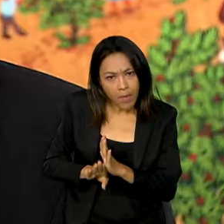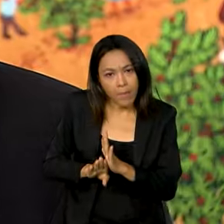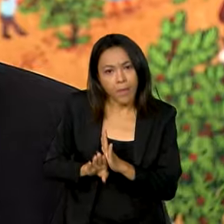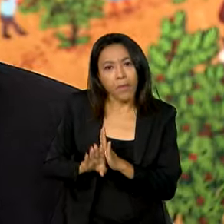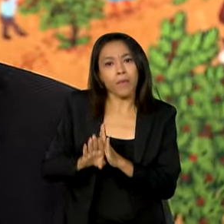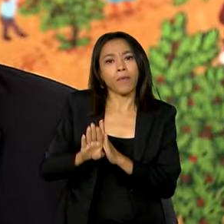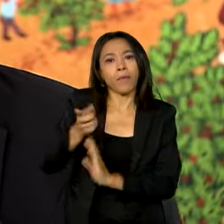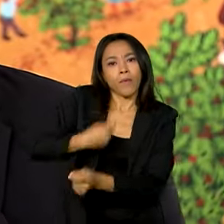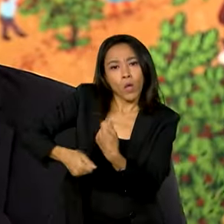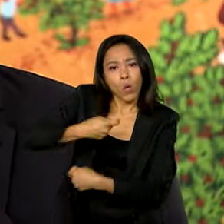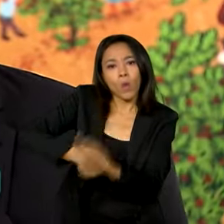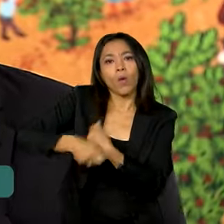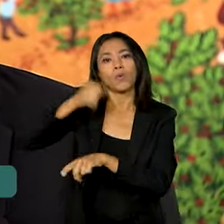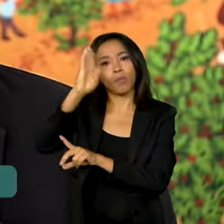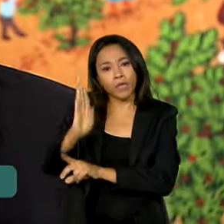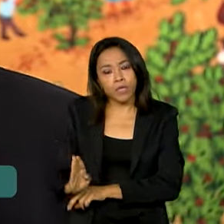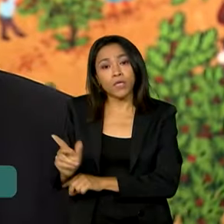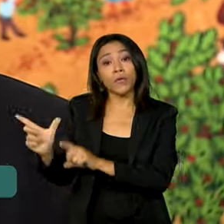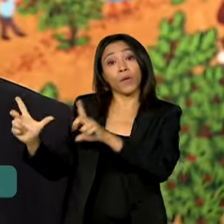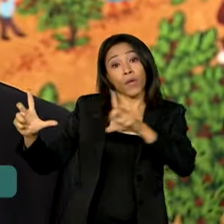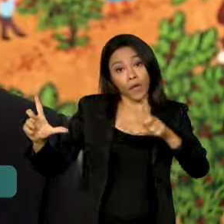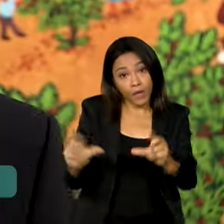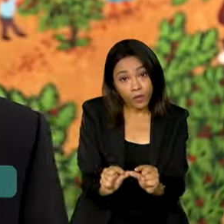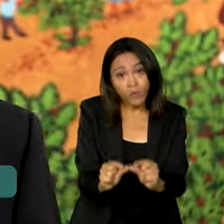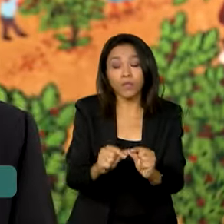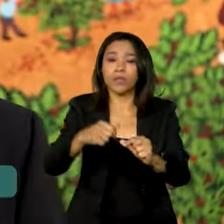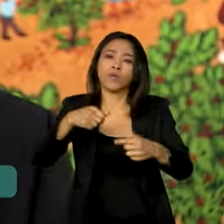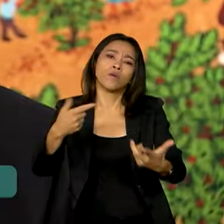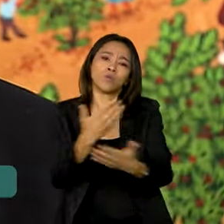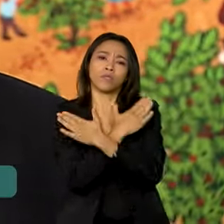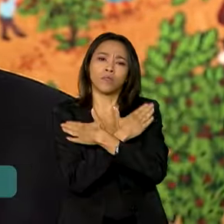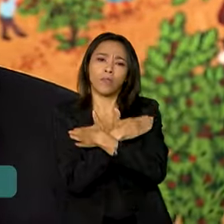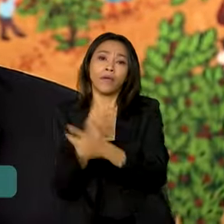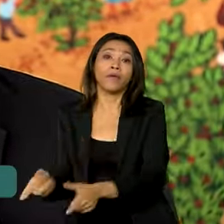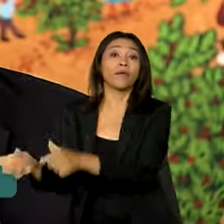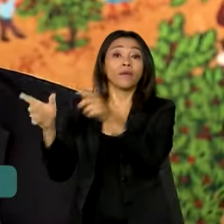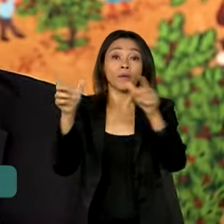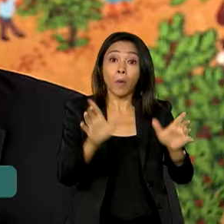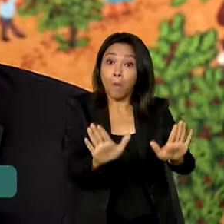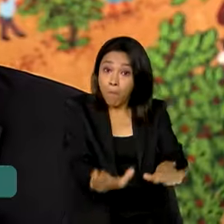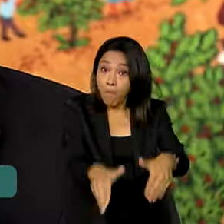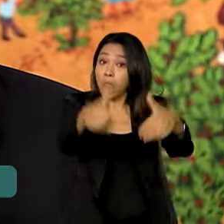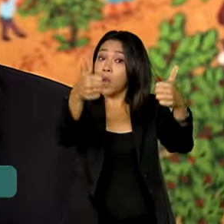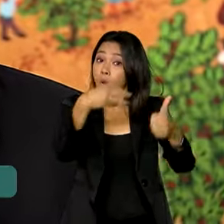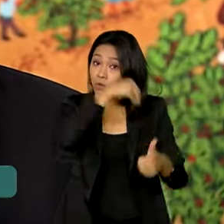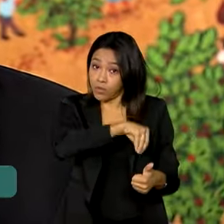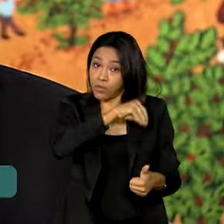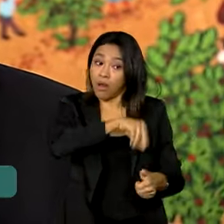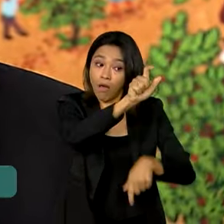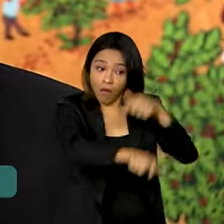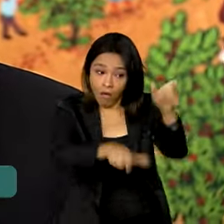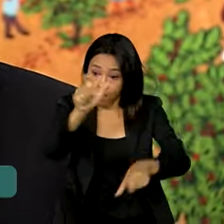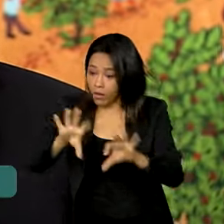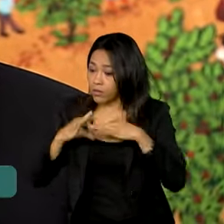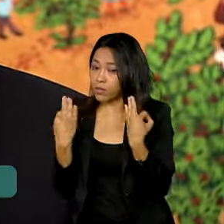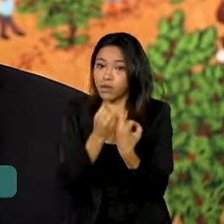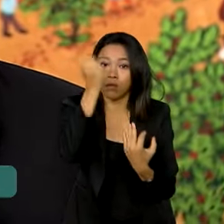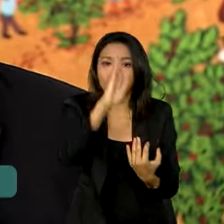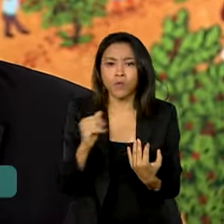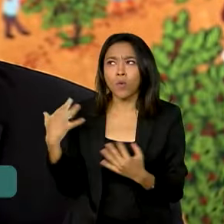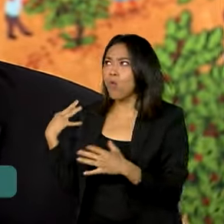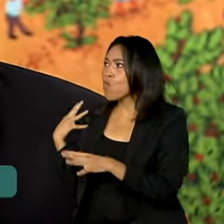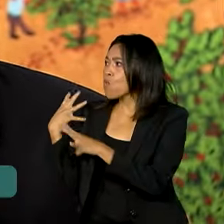de redução do desemprego, de melhoria da renda das famílias. O Brasil há 10 anos